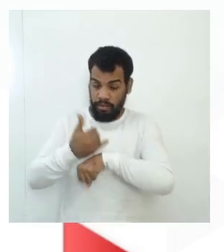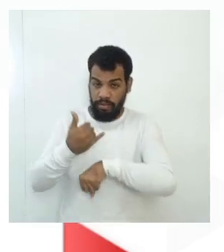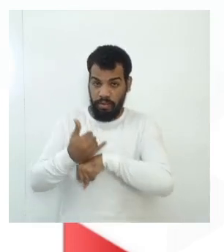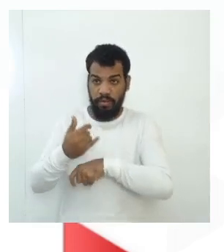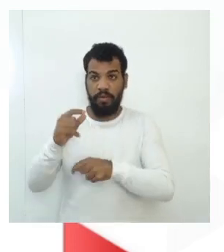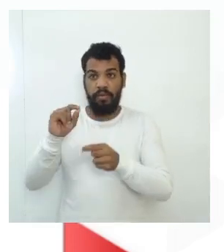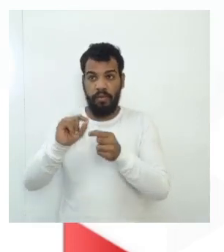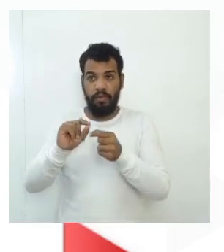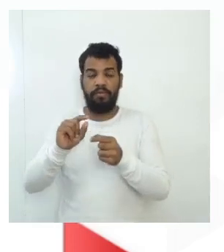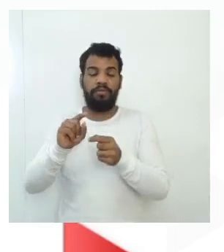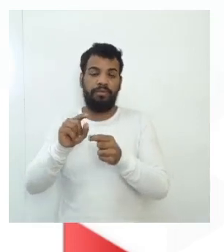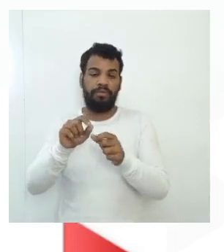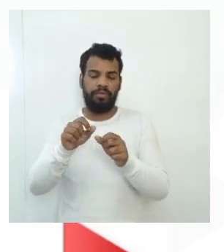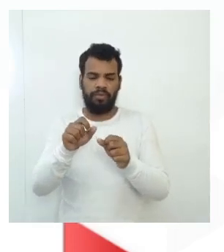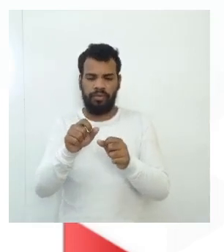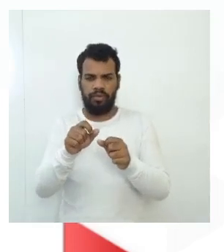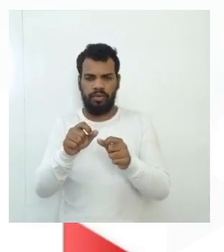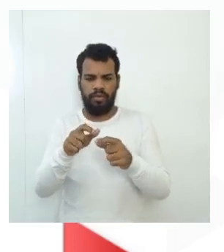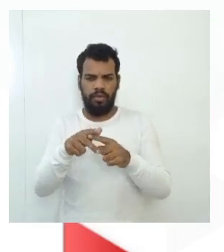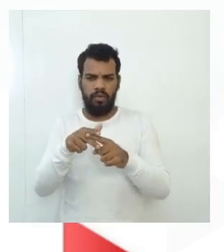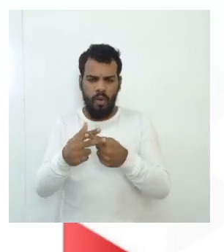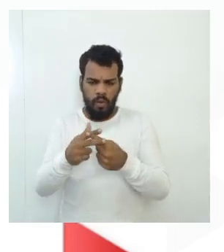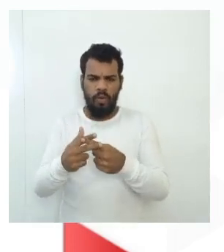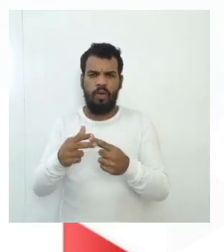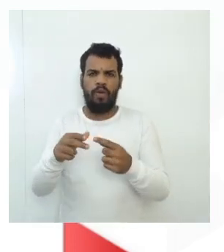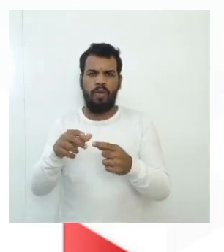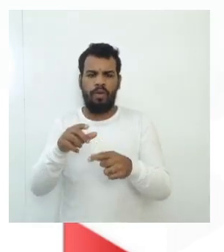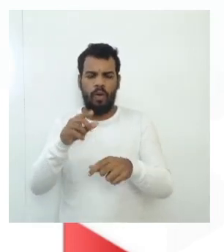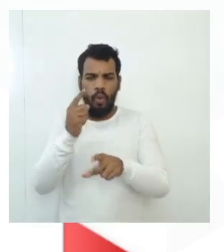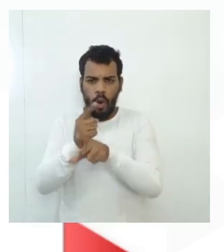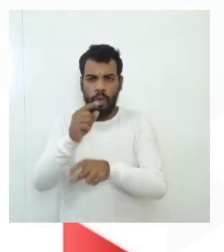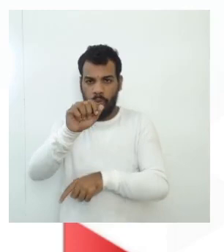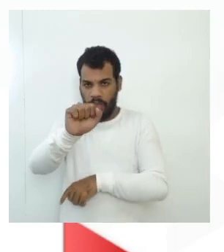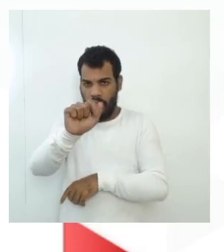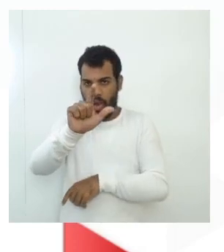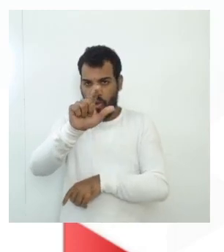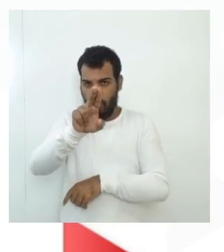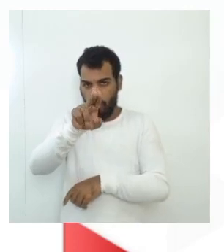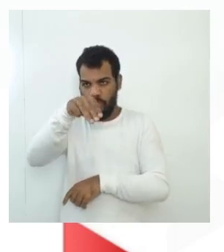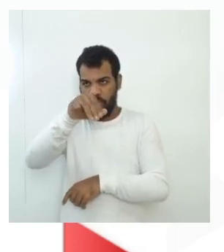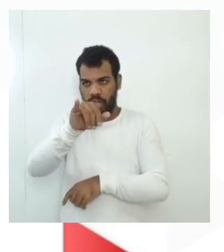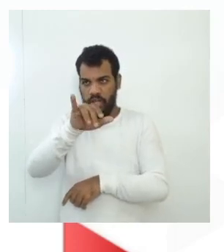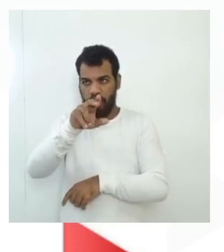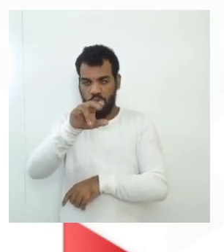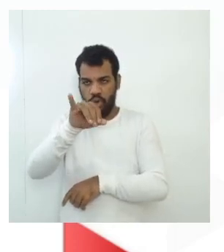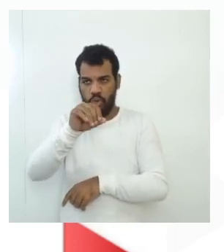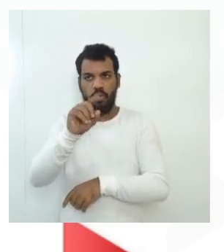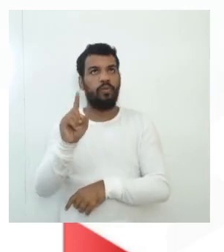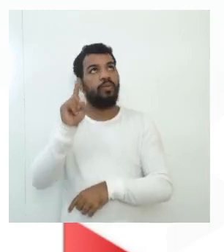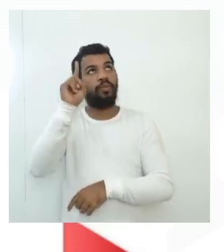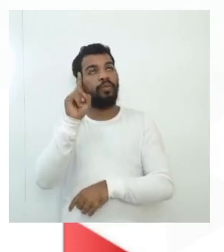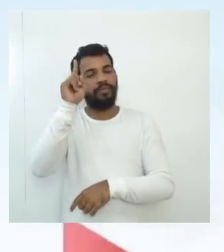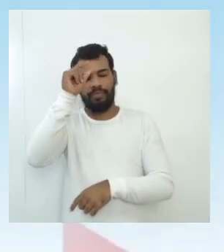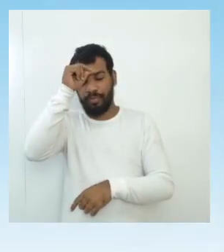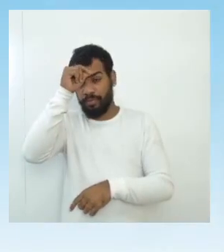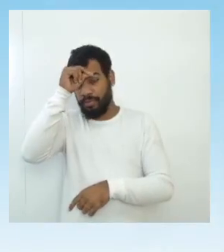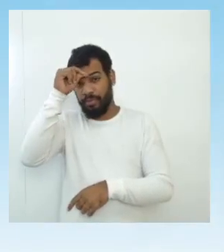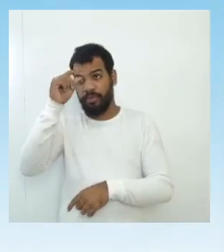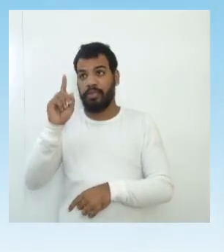na fabricação de utensílios, de peças mecânicas e etc., ele vai ser ali, extraído da